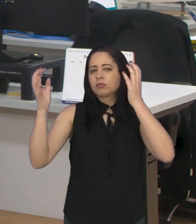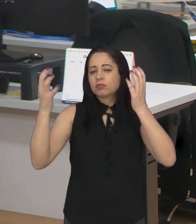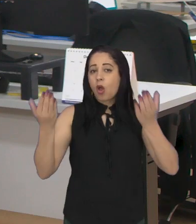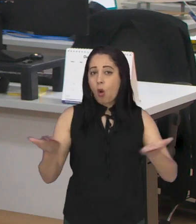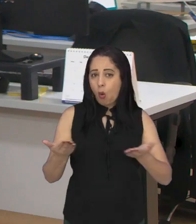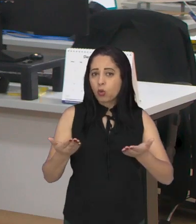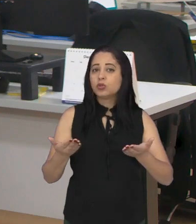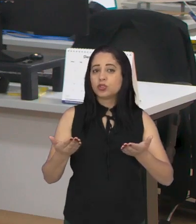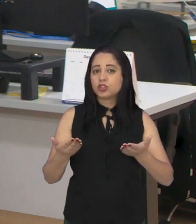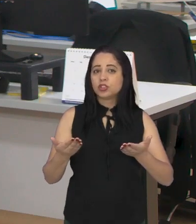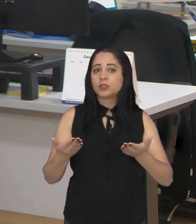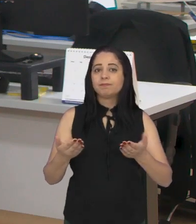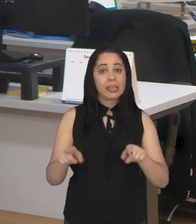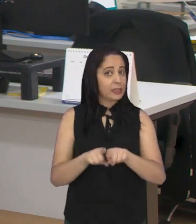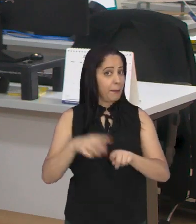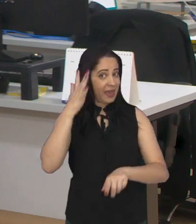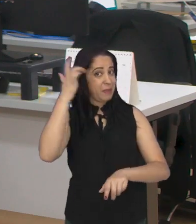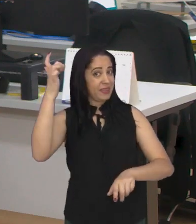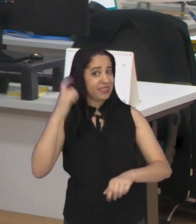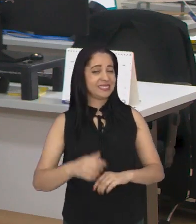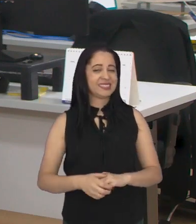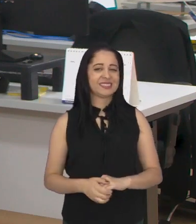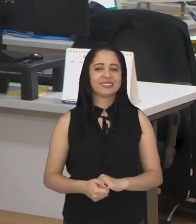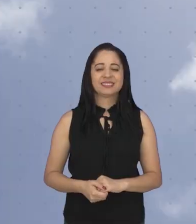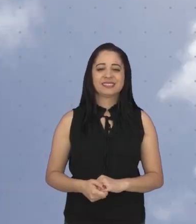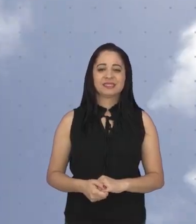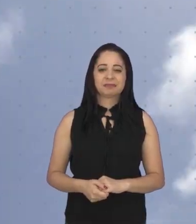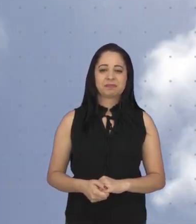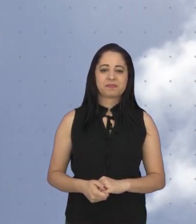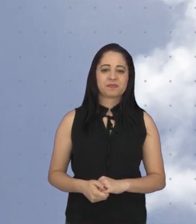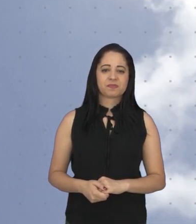ver a previsão do tempo para a tarde de hoje, também amanhã, sexta-feira.